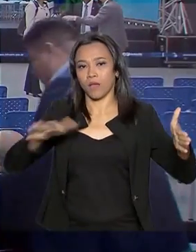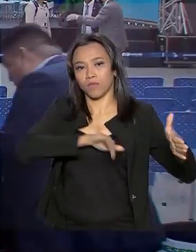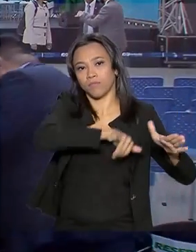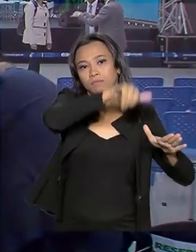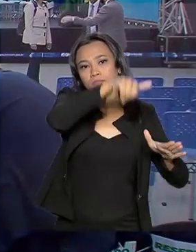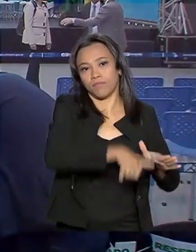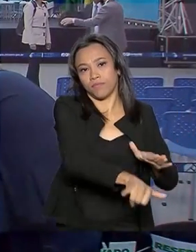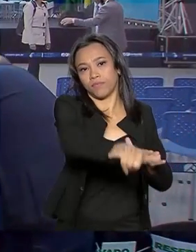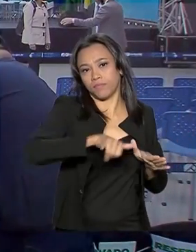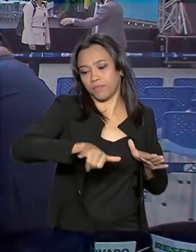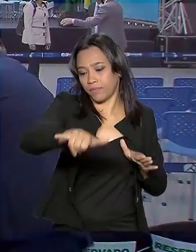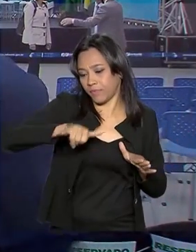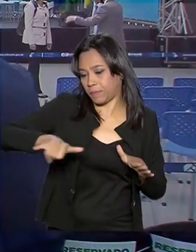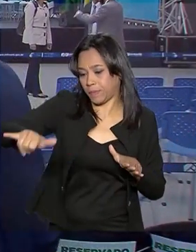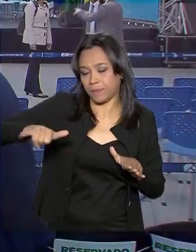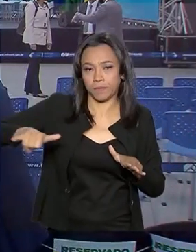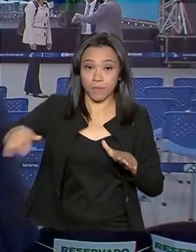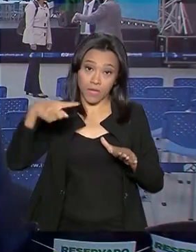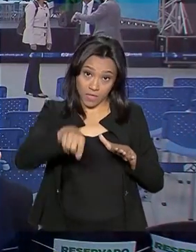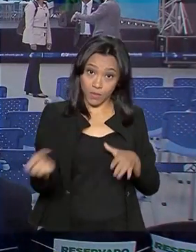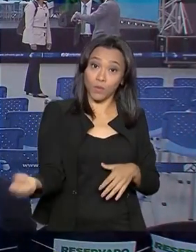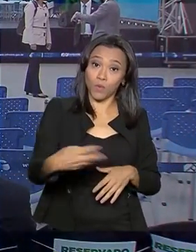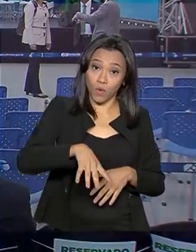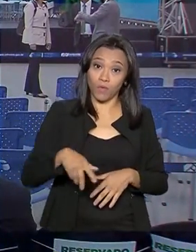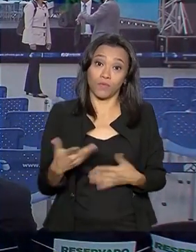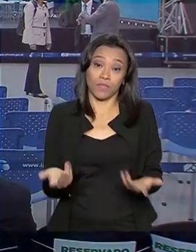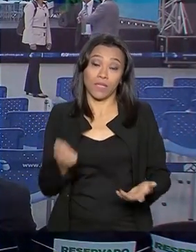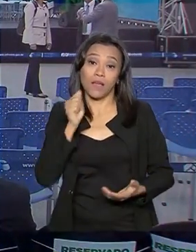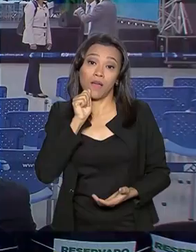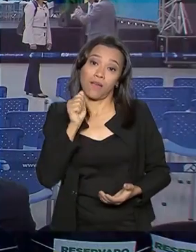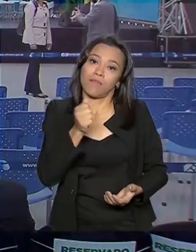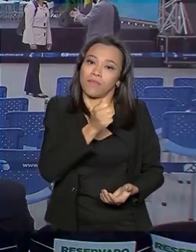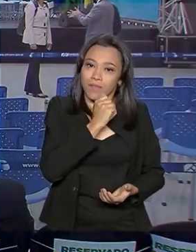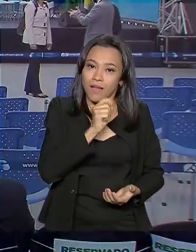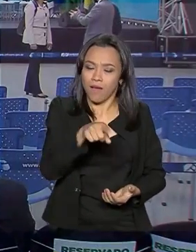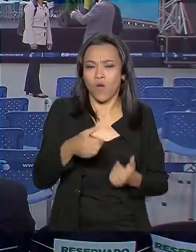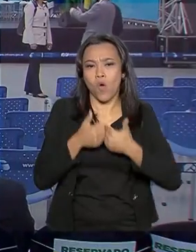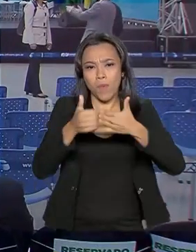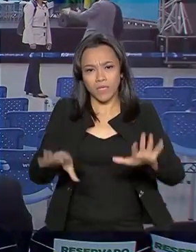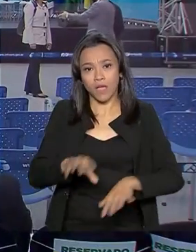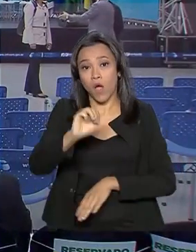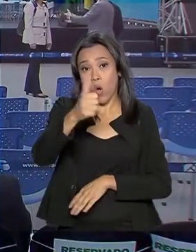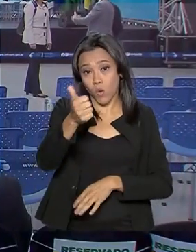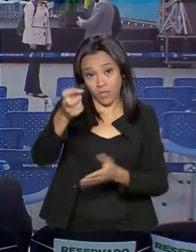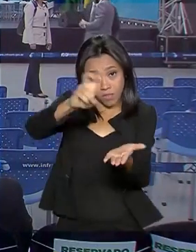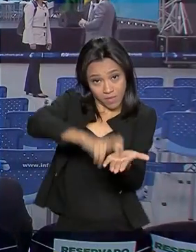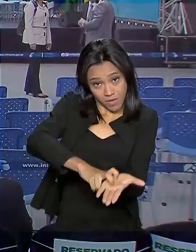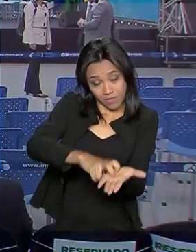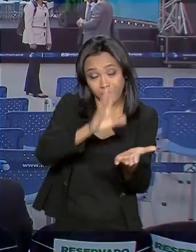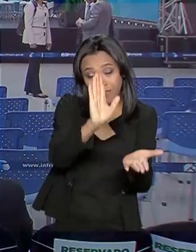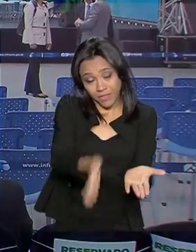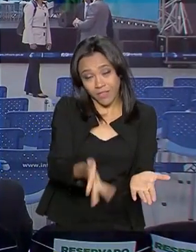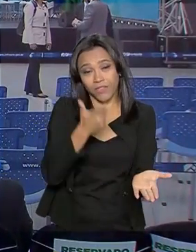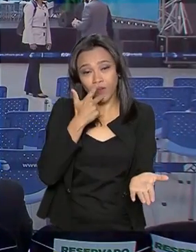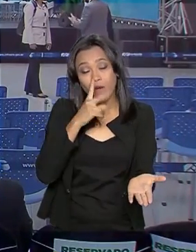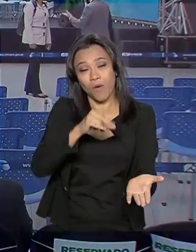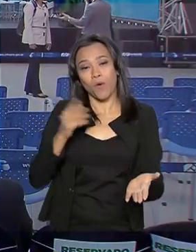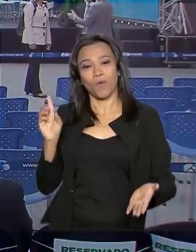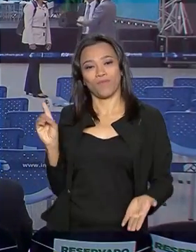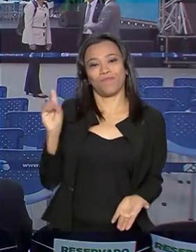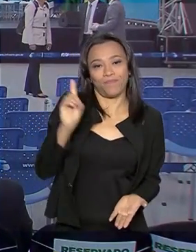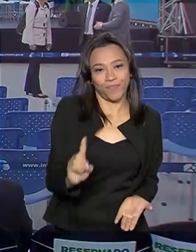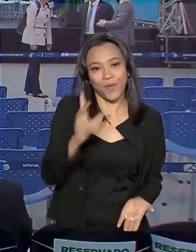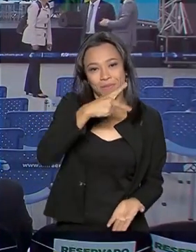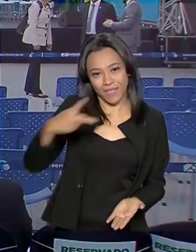A cerimônia de inauguração do novo aeroporto de Macapá está prevista para começar às 11 horas da manhã. E como você disse, Carla, vai contar com a presença do